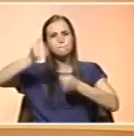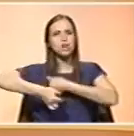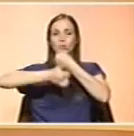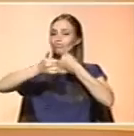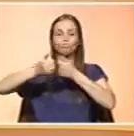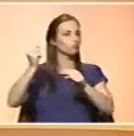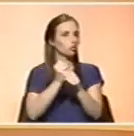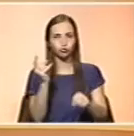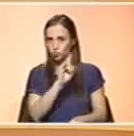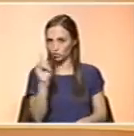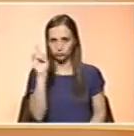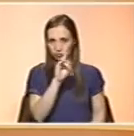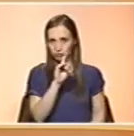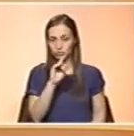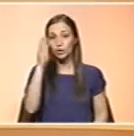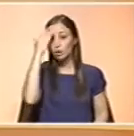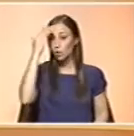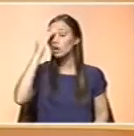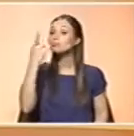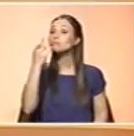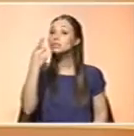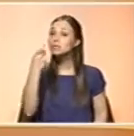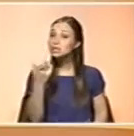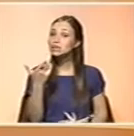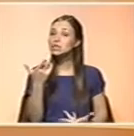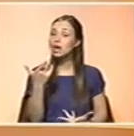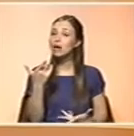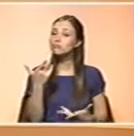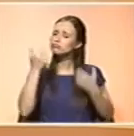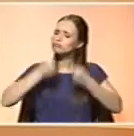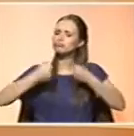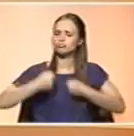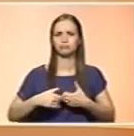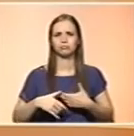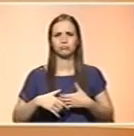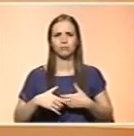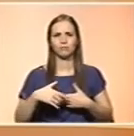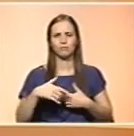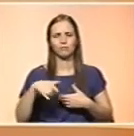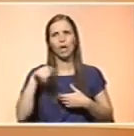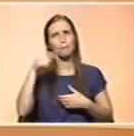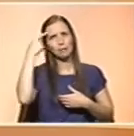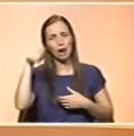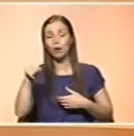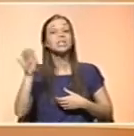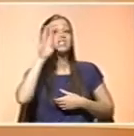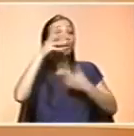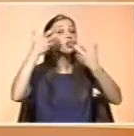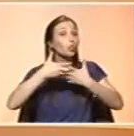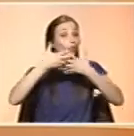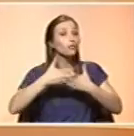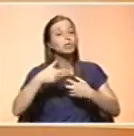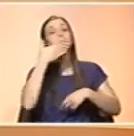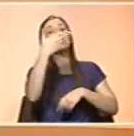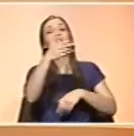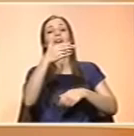funciona e, portanto, acho que tem que haver uma resistência, não se deve cair nessa tentação e, se há dúvidas, haverá a orientação dos